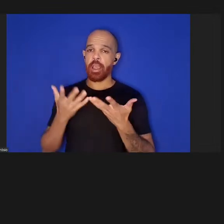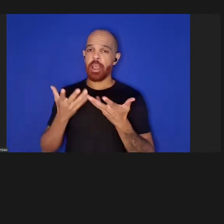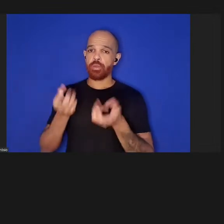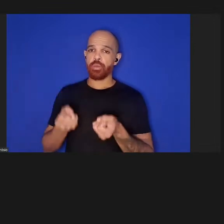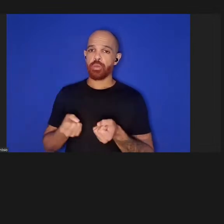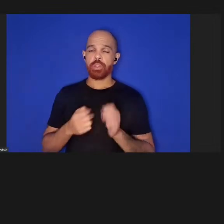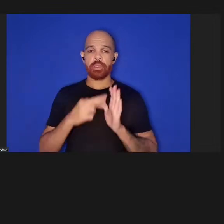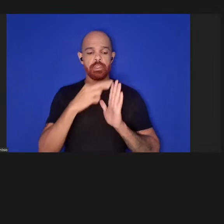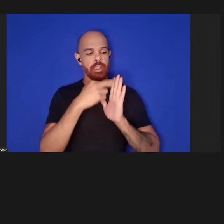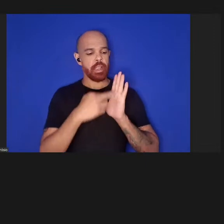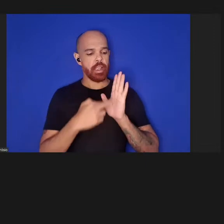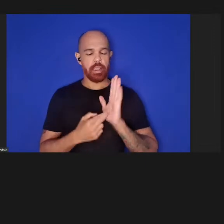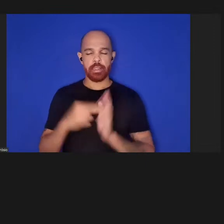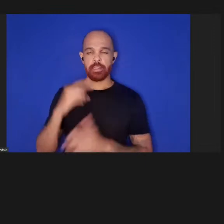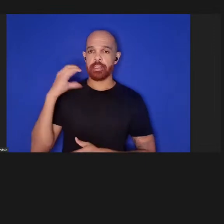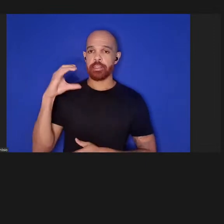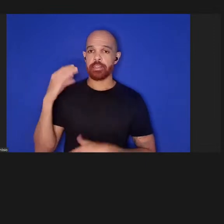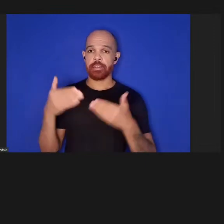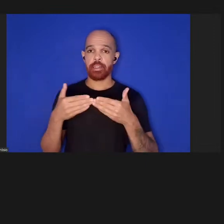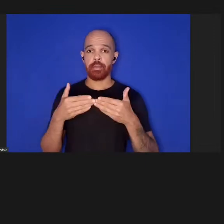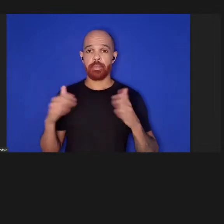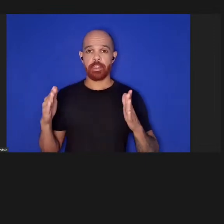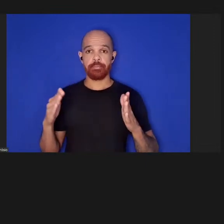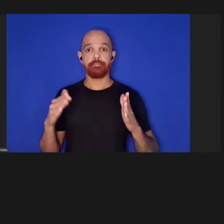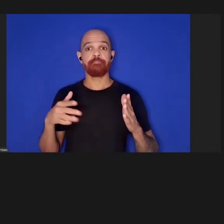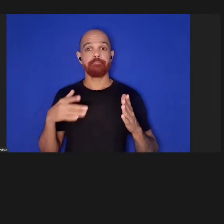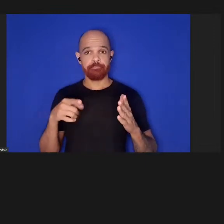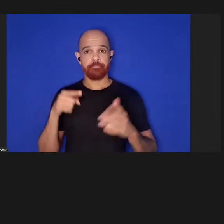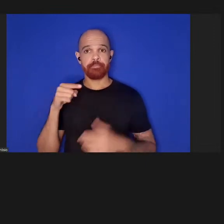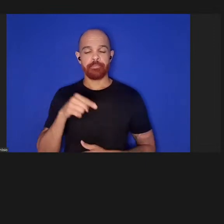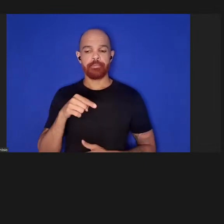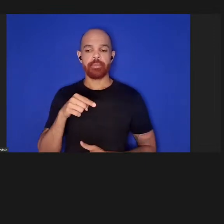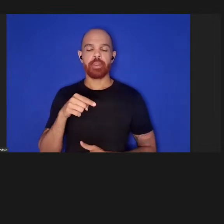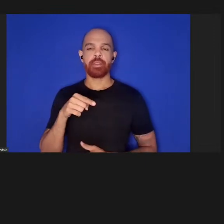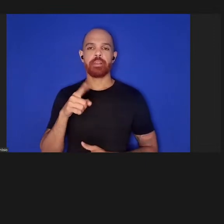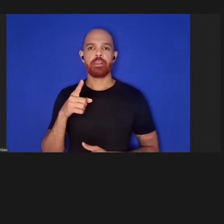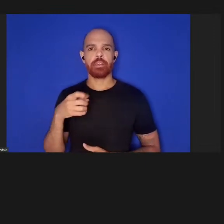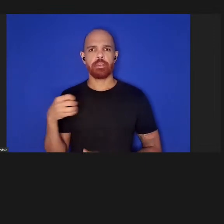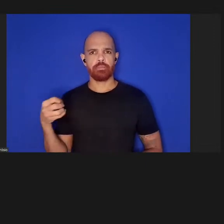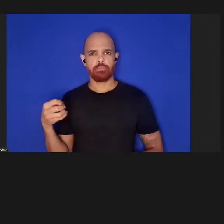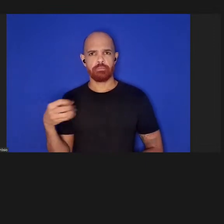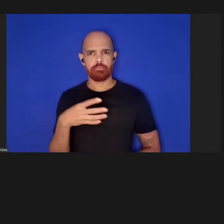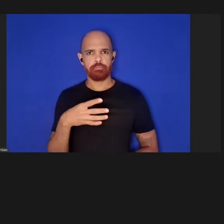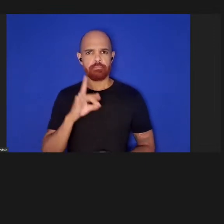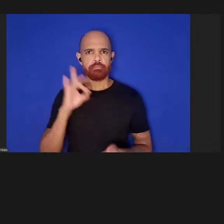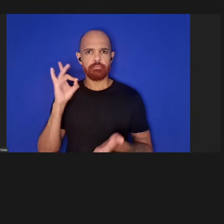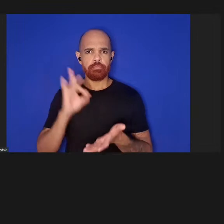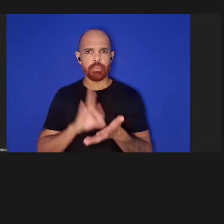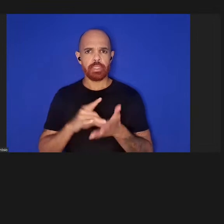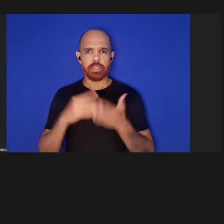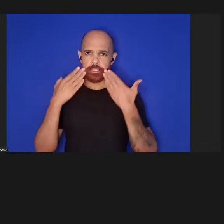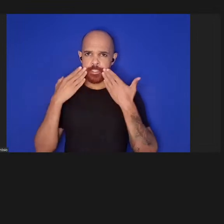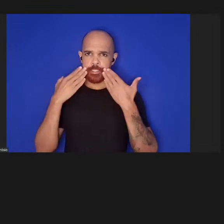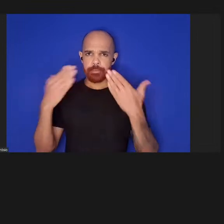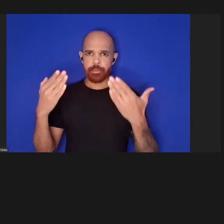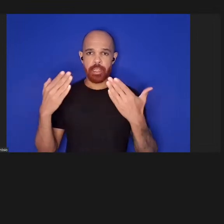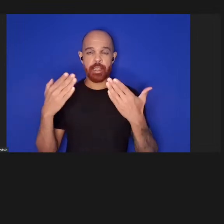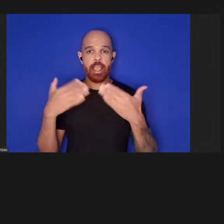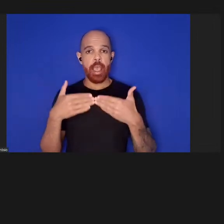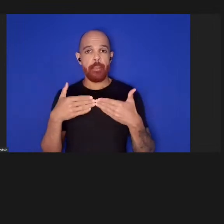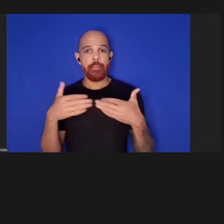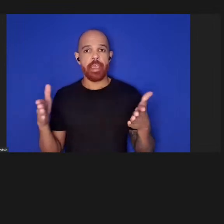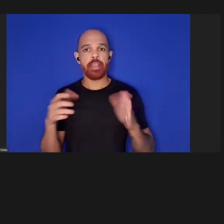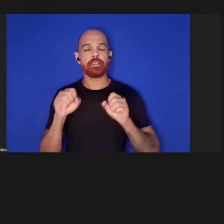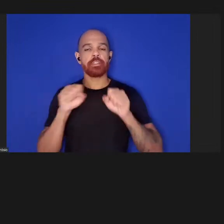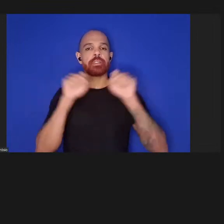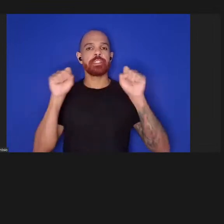aberta pois essa é a forma realmente transparente e aberta um sistema aberto